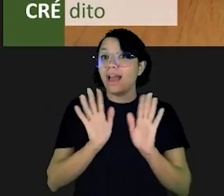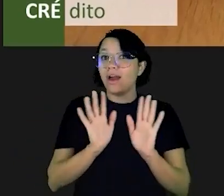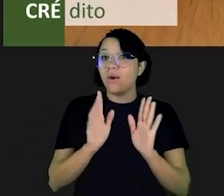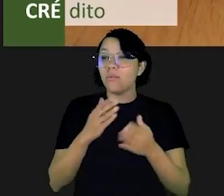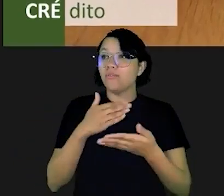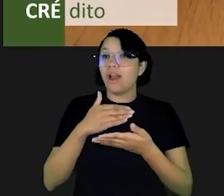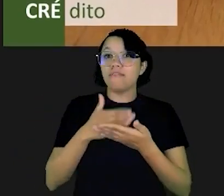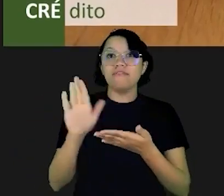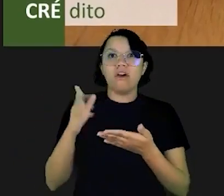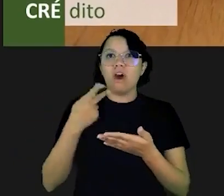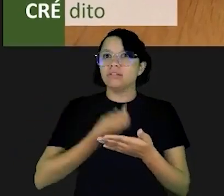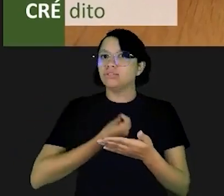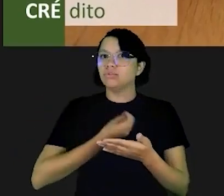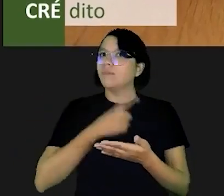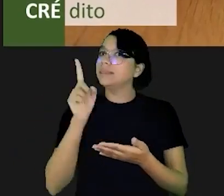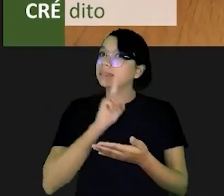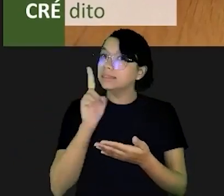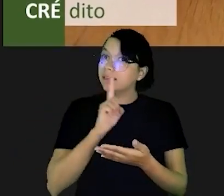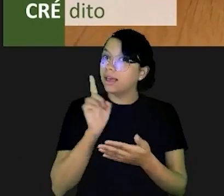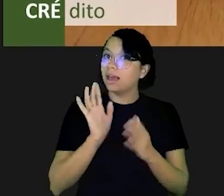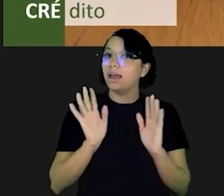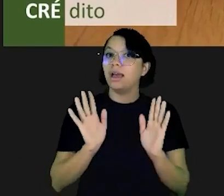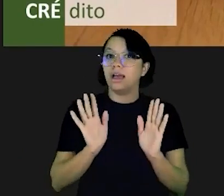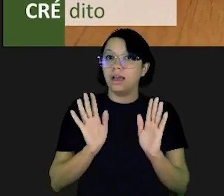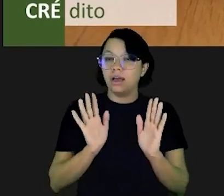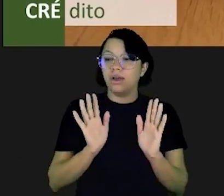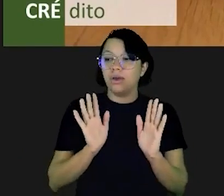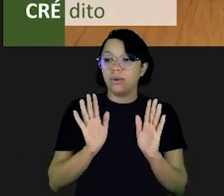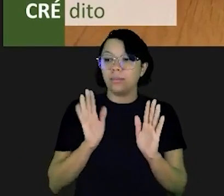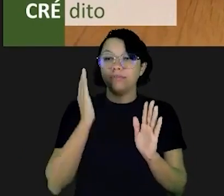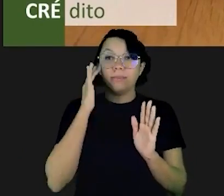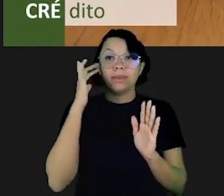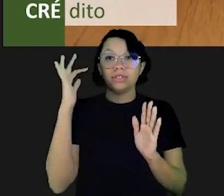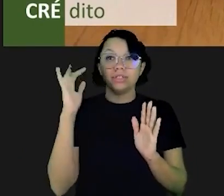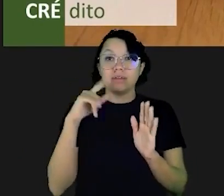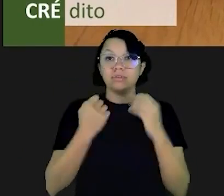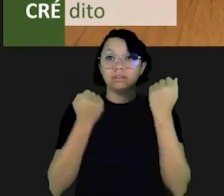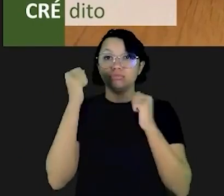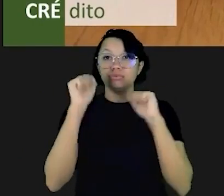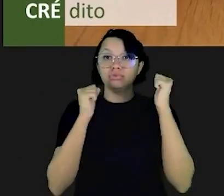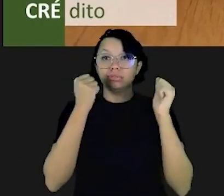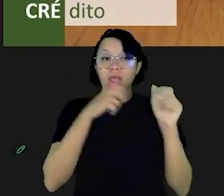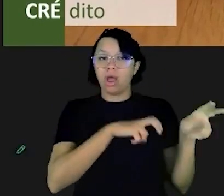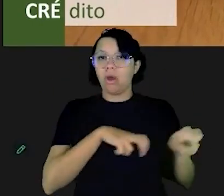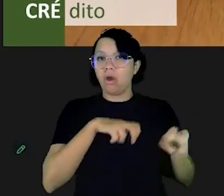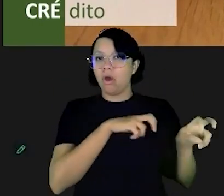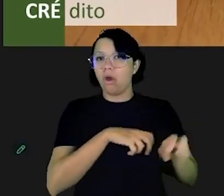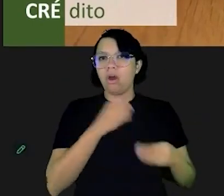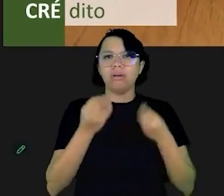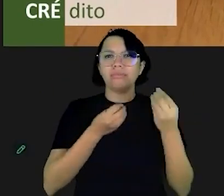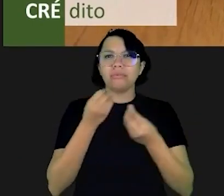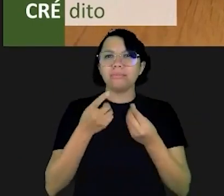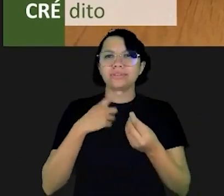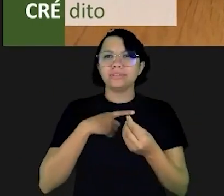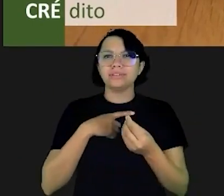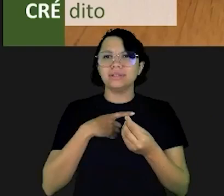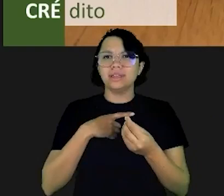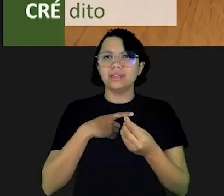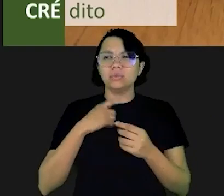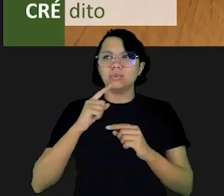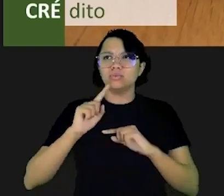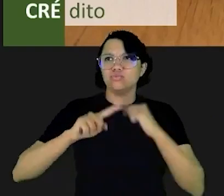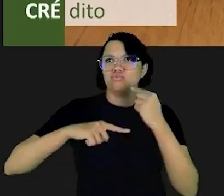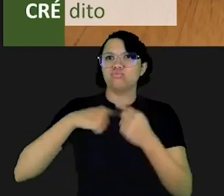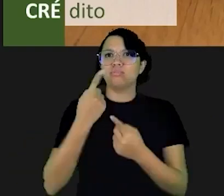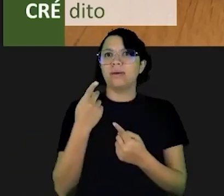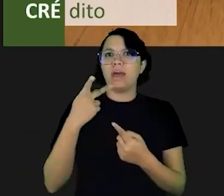crédito é algo que deve ficar fora da sua vida. Não, jeito nenhum. Não imaginar se você é um industrial, se você é um produtor rural,